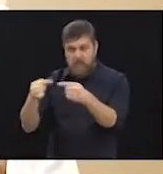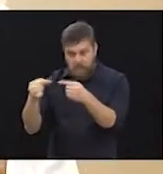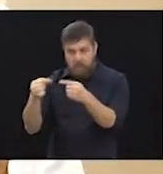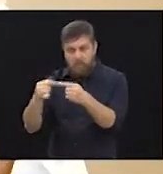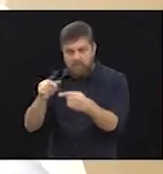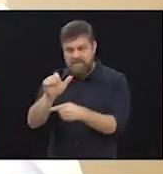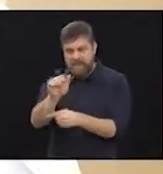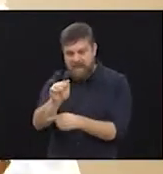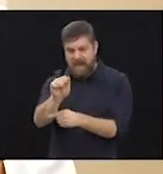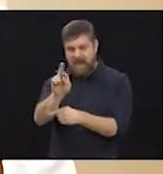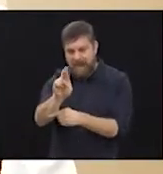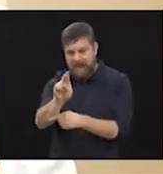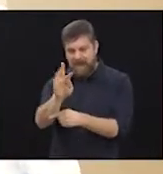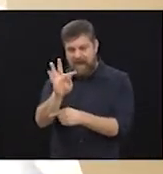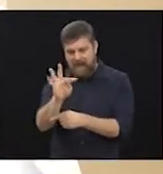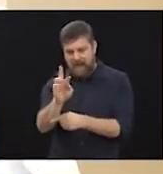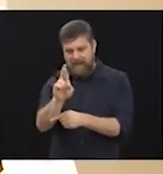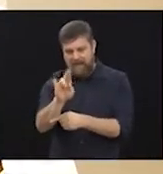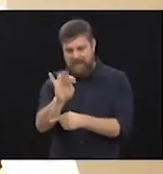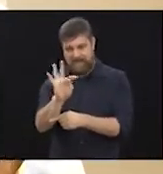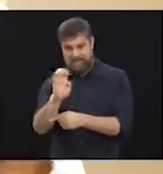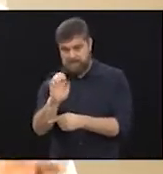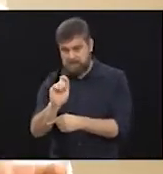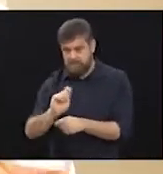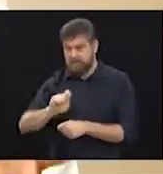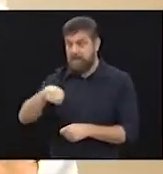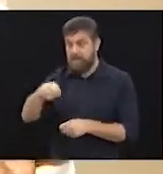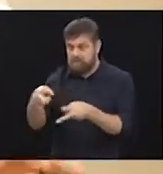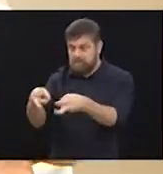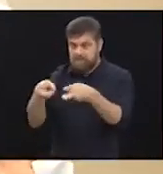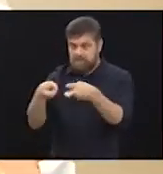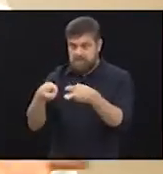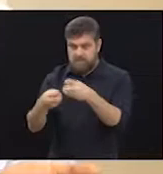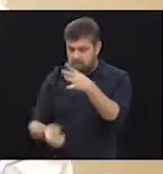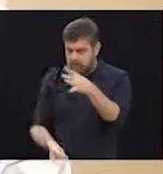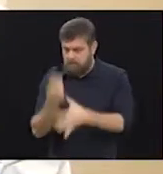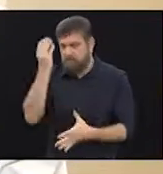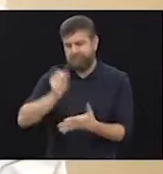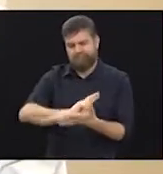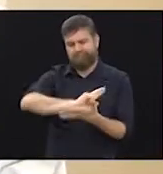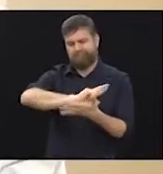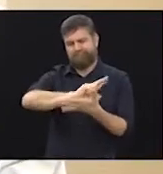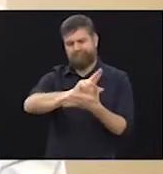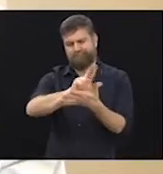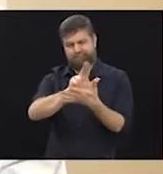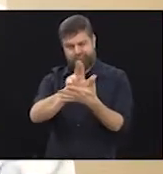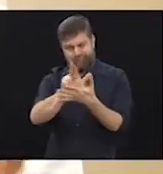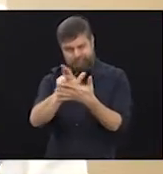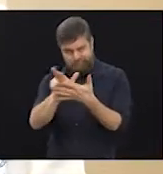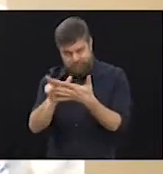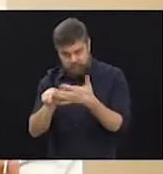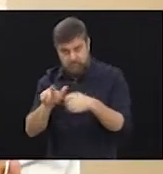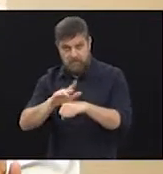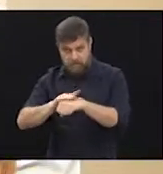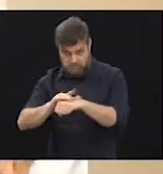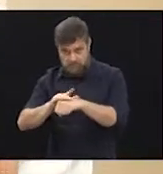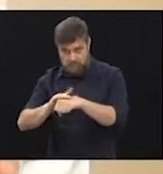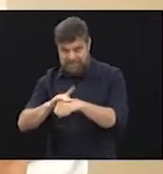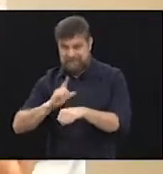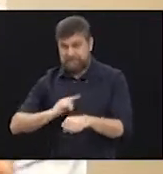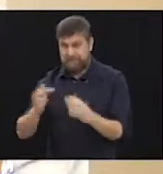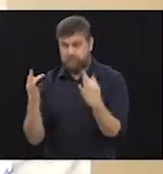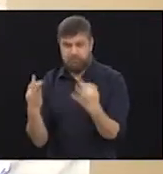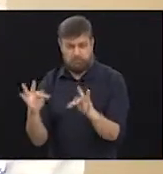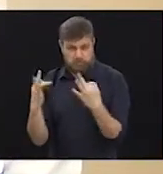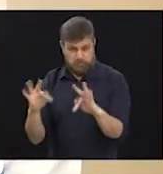artrite é um sintoma, um sinal que pode ocorrer em diversas doenças reumatológicas. Em geral, na